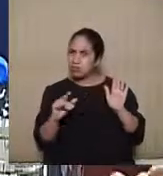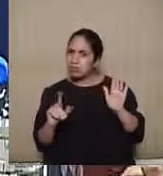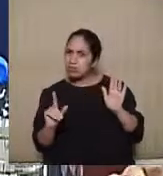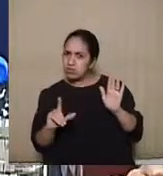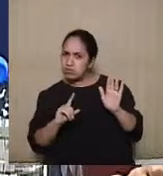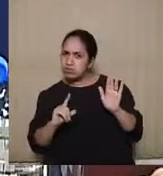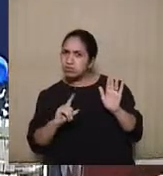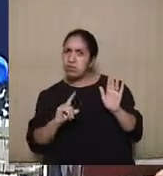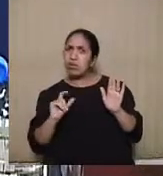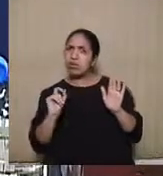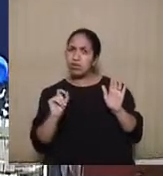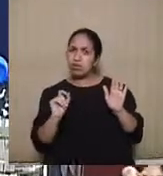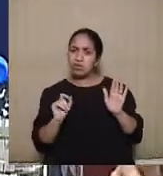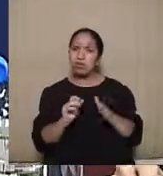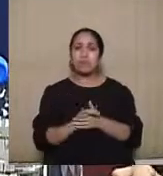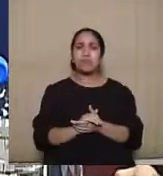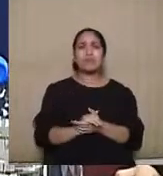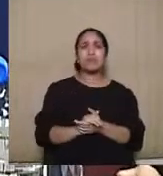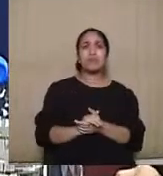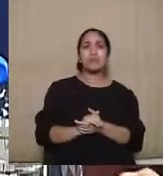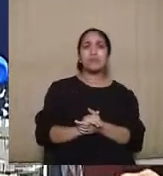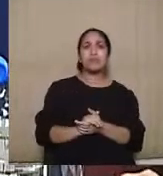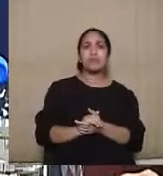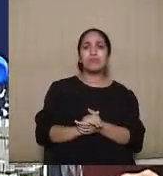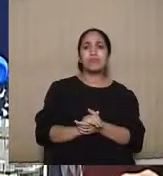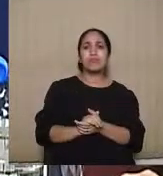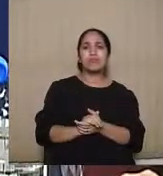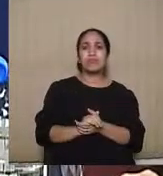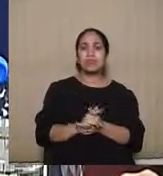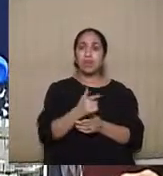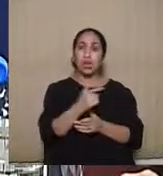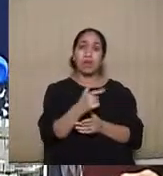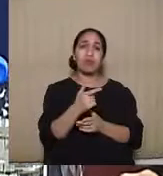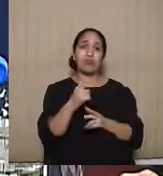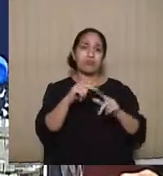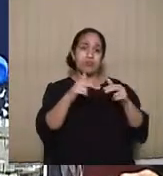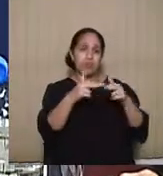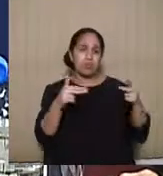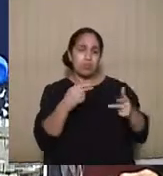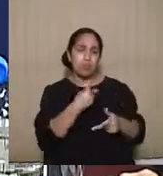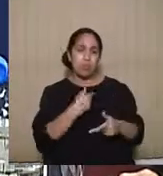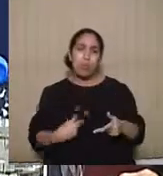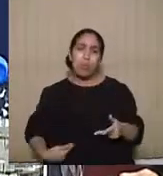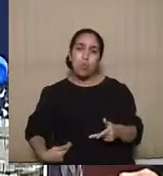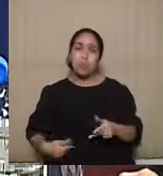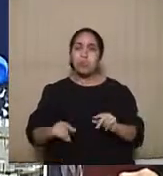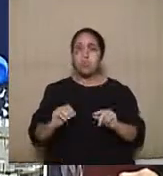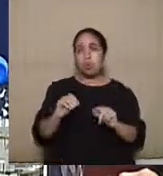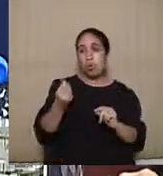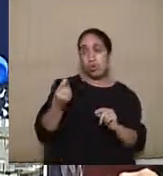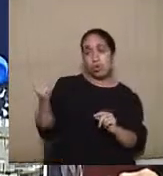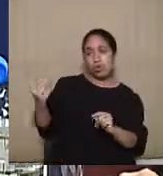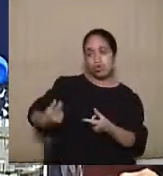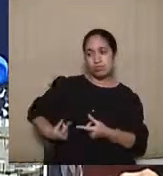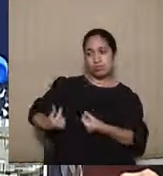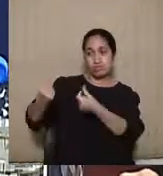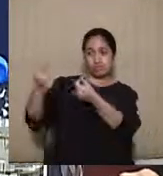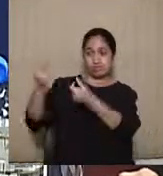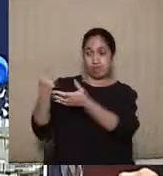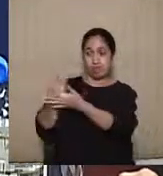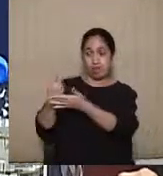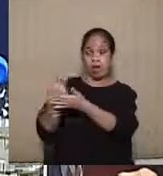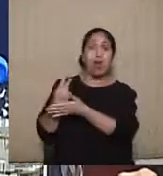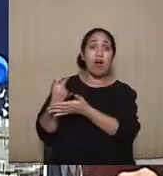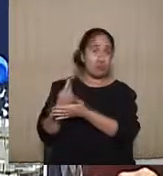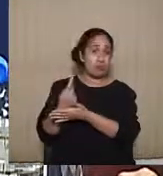um ato que tenha implicado em dano ao patrimônio público e também tenha gerado enriquecimento ilícito. E, ao mesmo